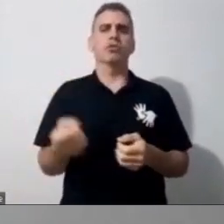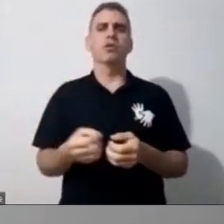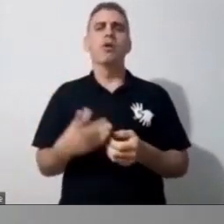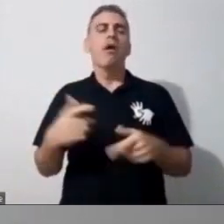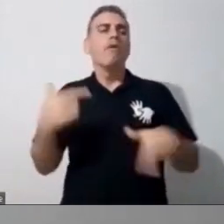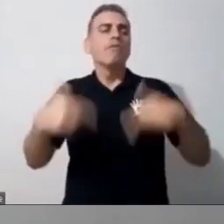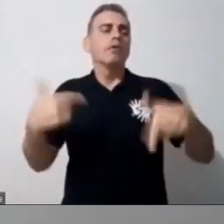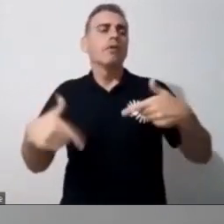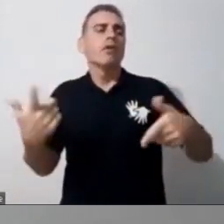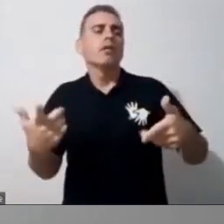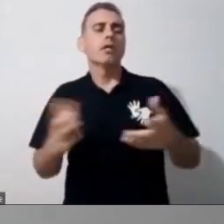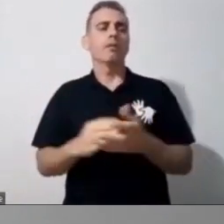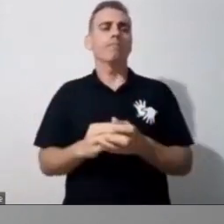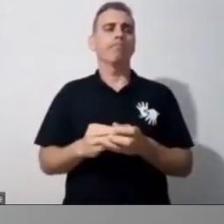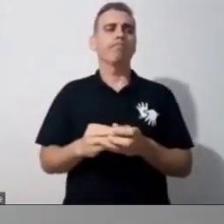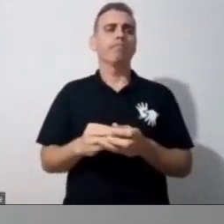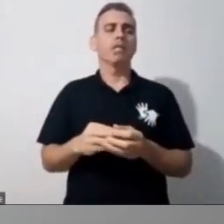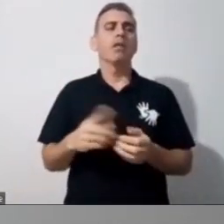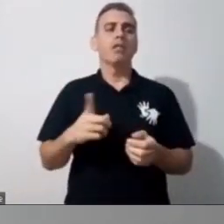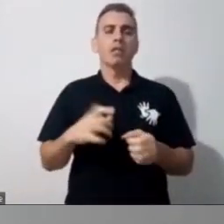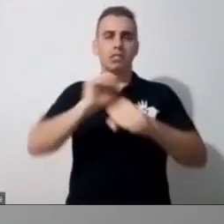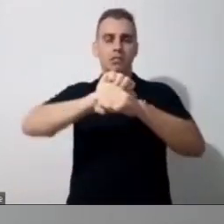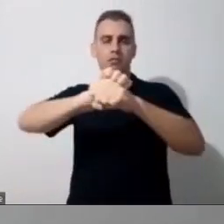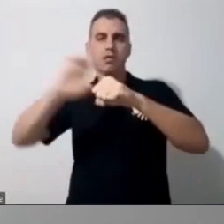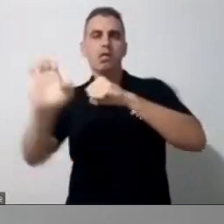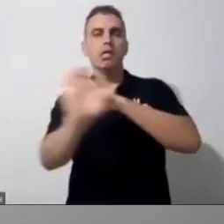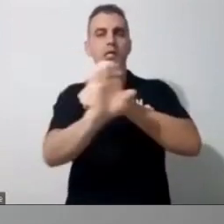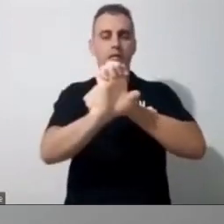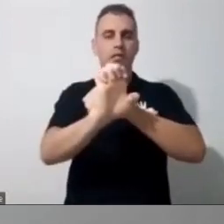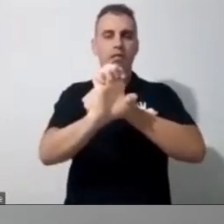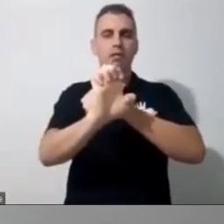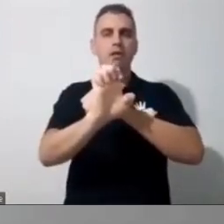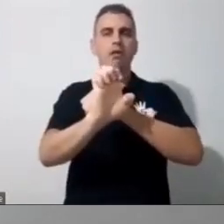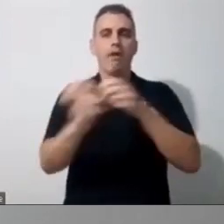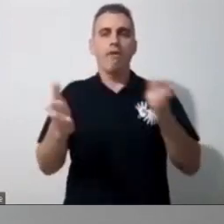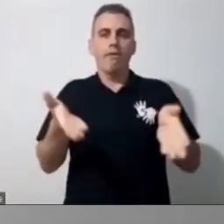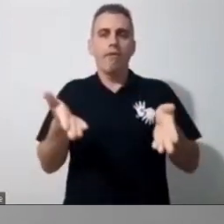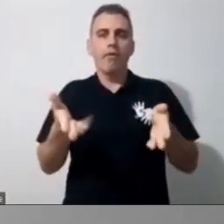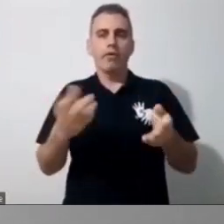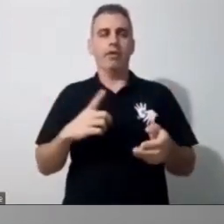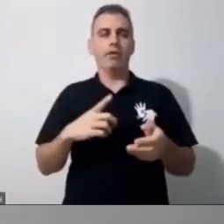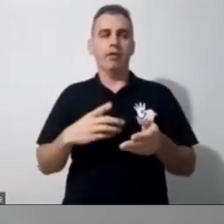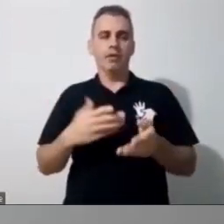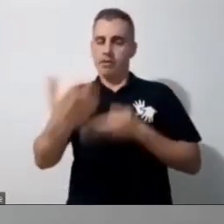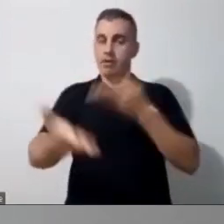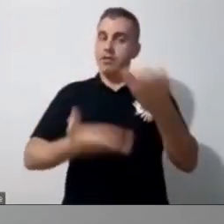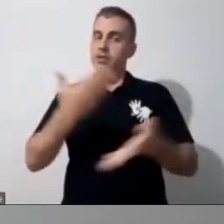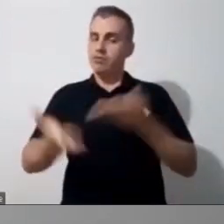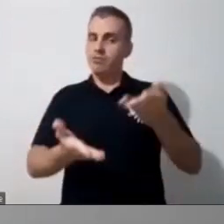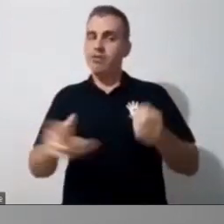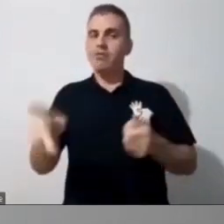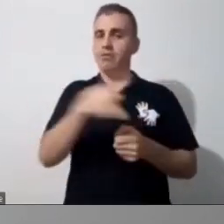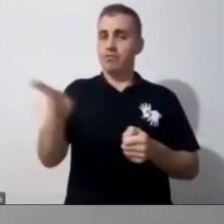porque nesse momento a sala de recursos, ela está servindo como assessoria ao professor e a